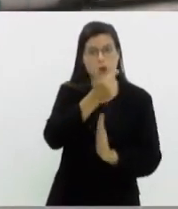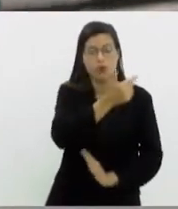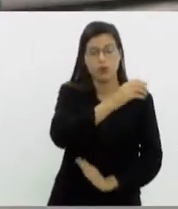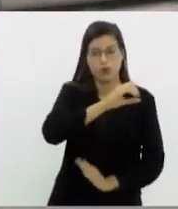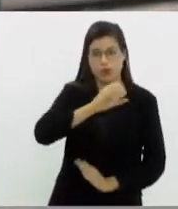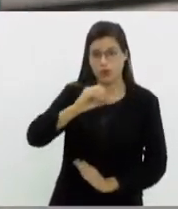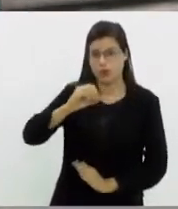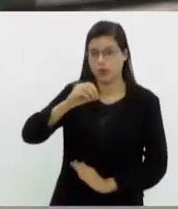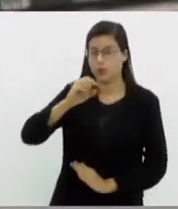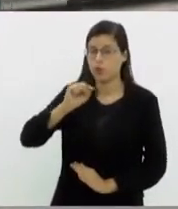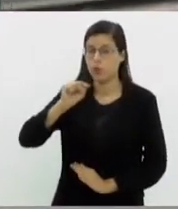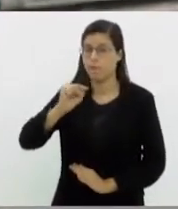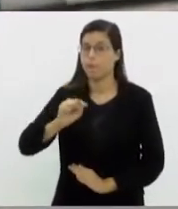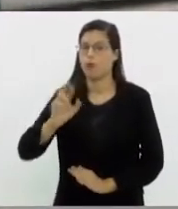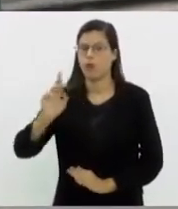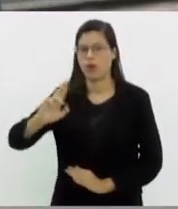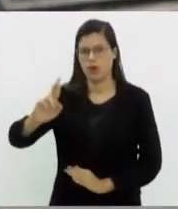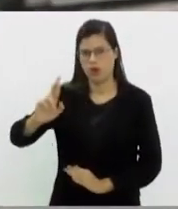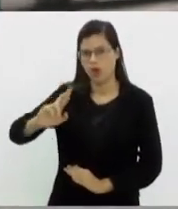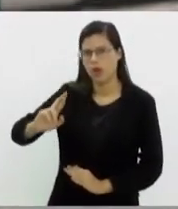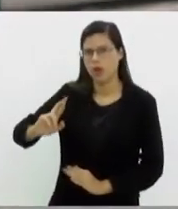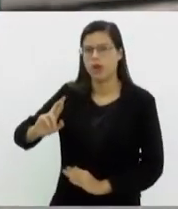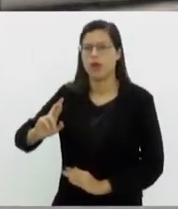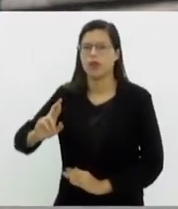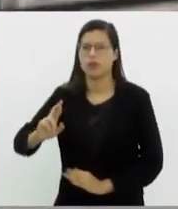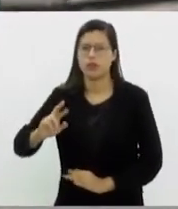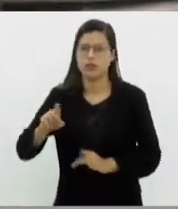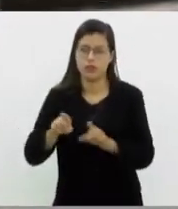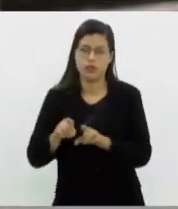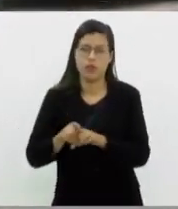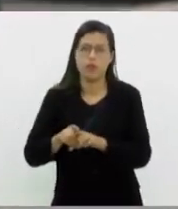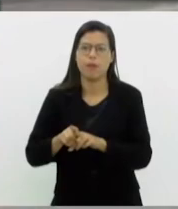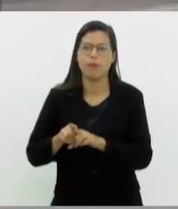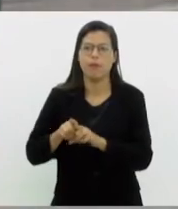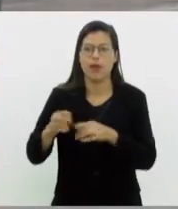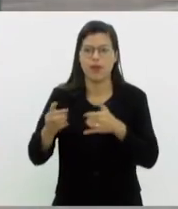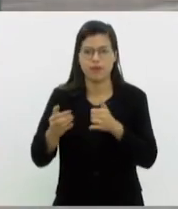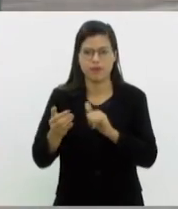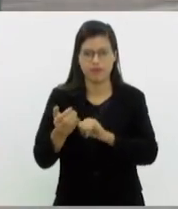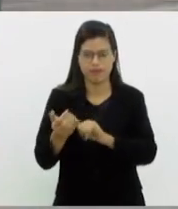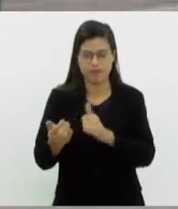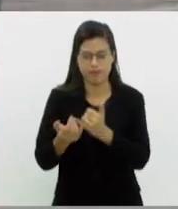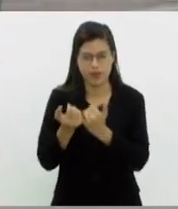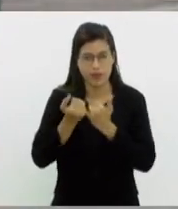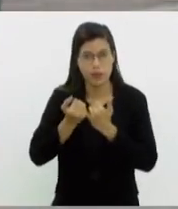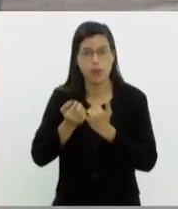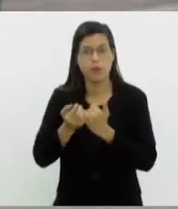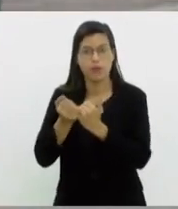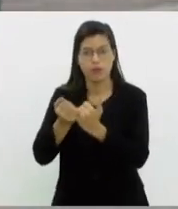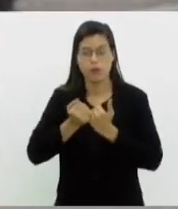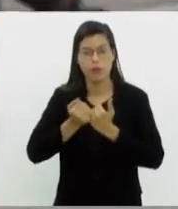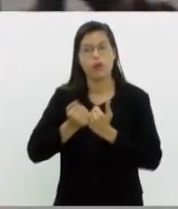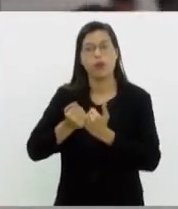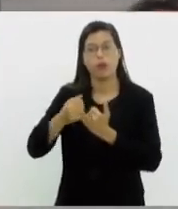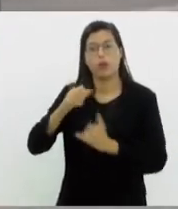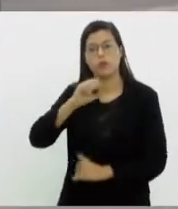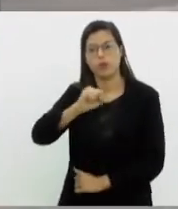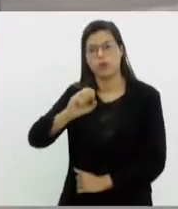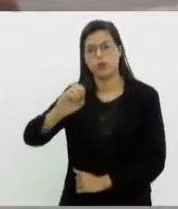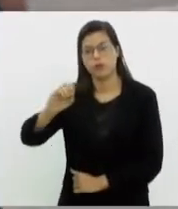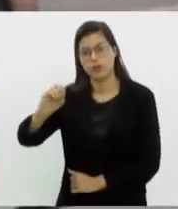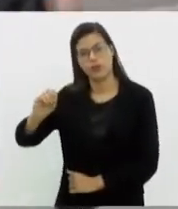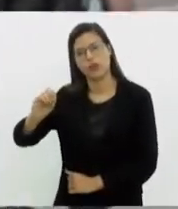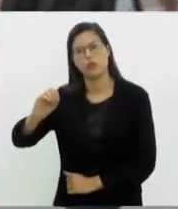O limite de isenção. E parte de patrimônio, quem tinha patrimônio até R$ 300 mil precisava declarar, a partir desse ano R 800 mil.